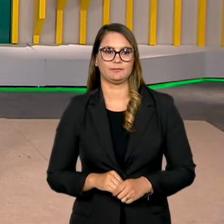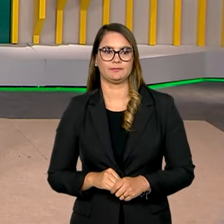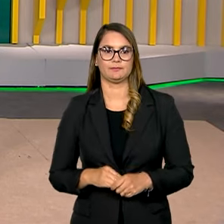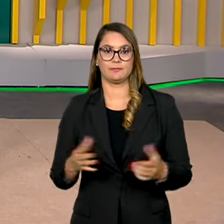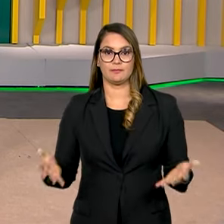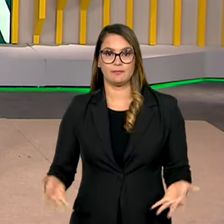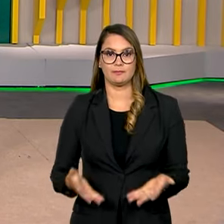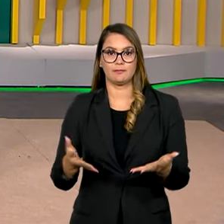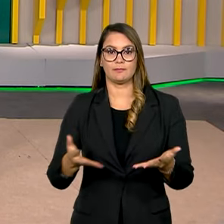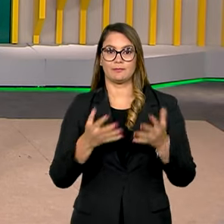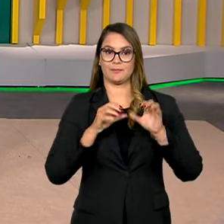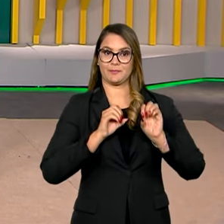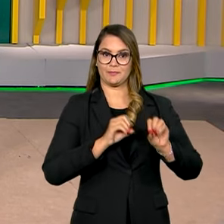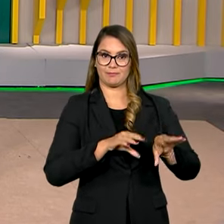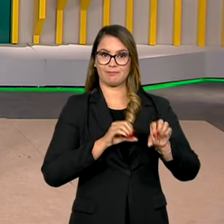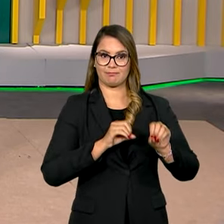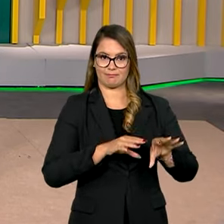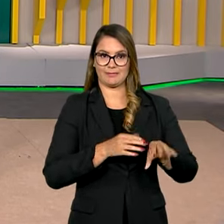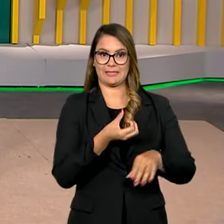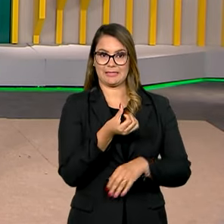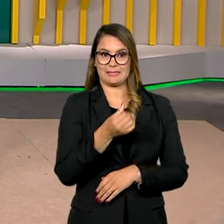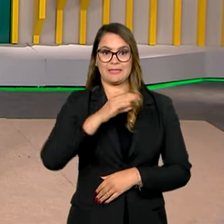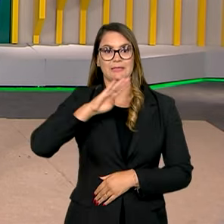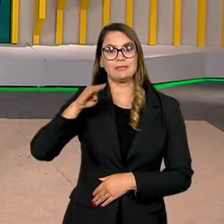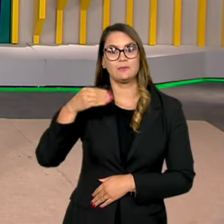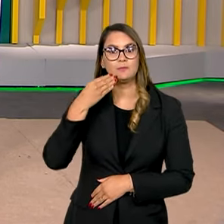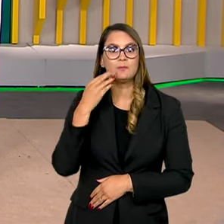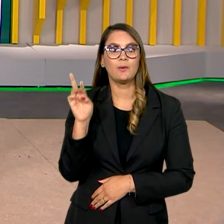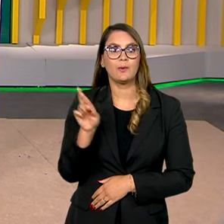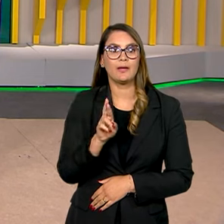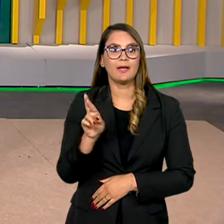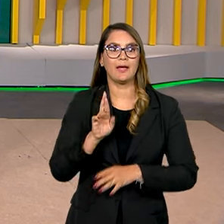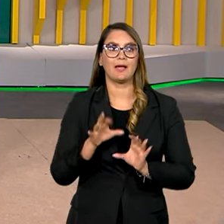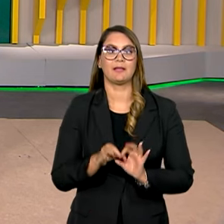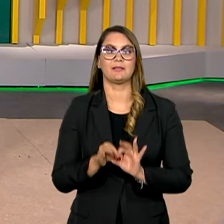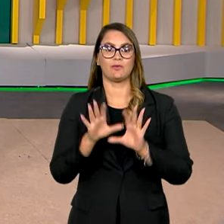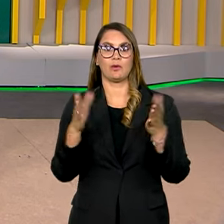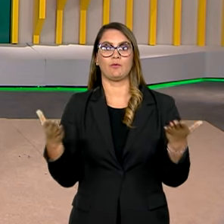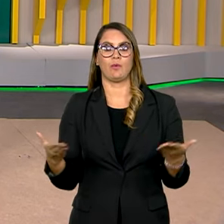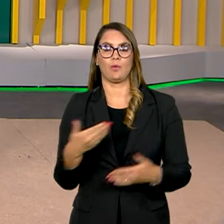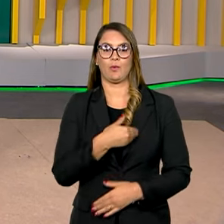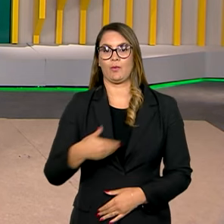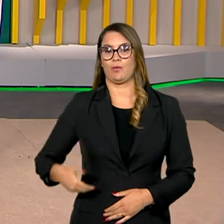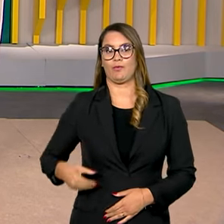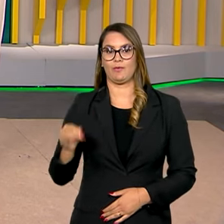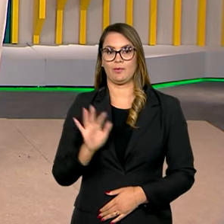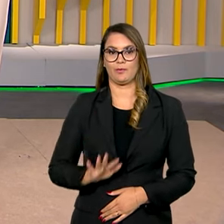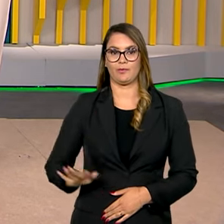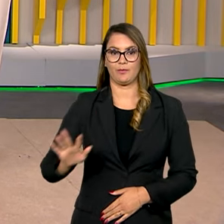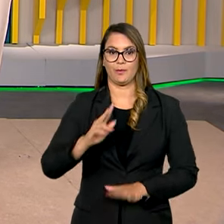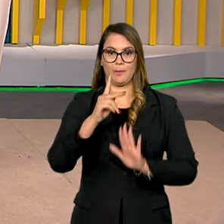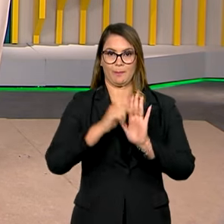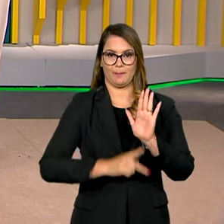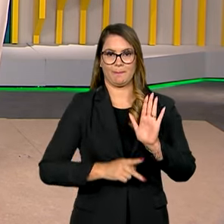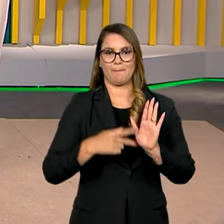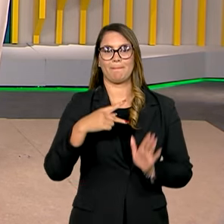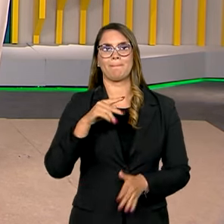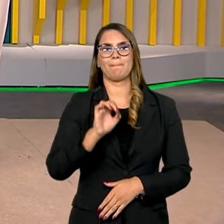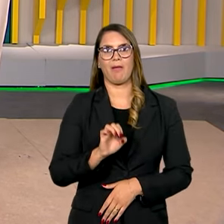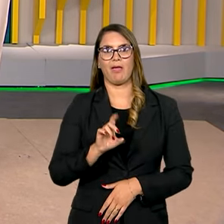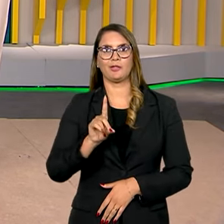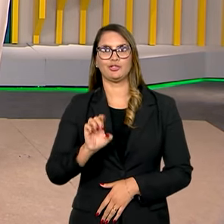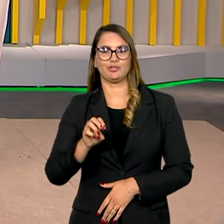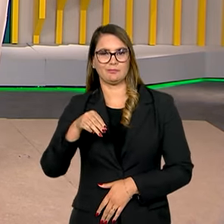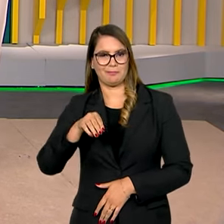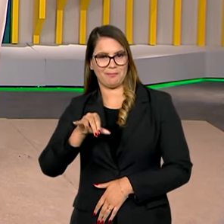Incentivo à educação. 6 bilhões de reais foram liberados hoje pelo governo federal para o programa Pé de Meia. A iniciativa